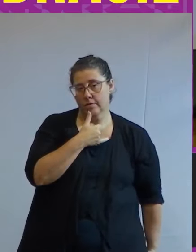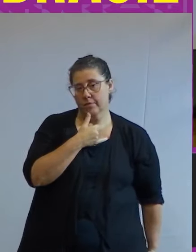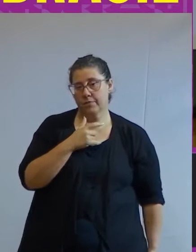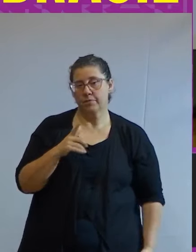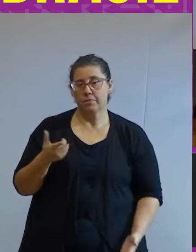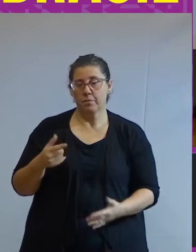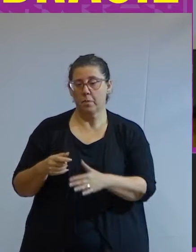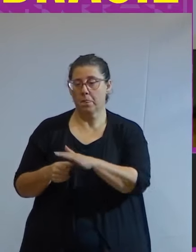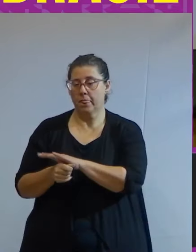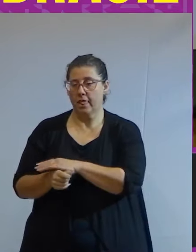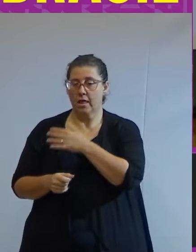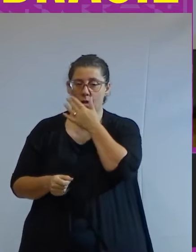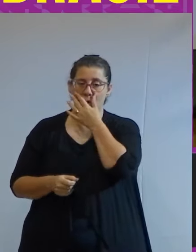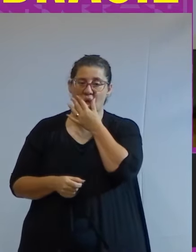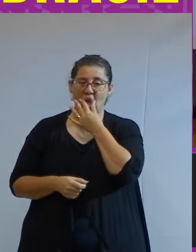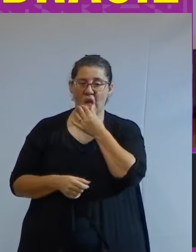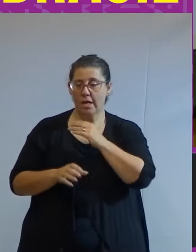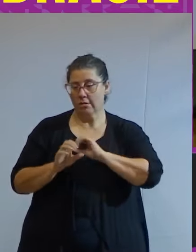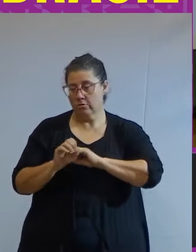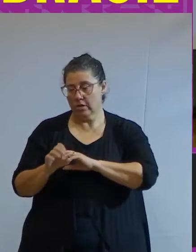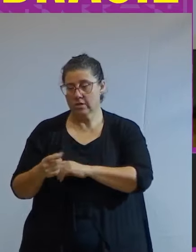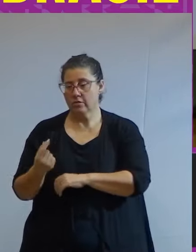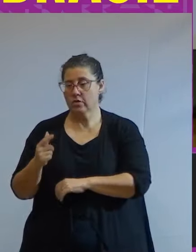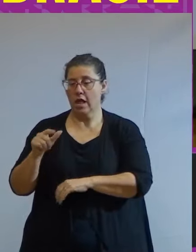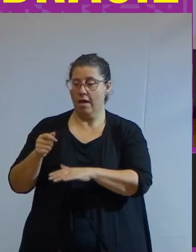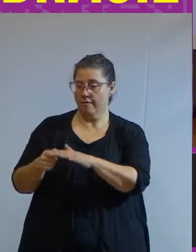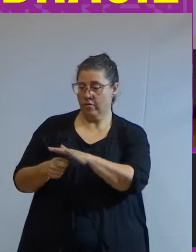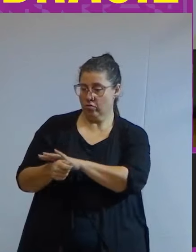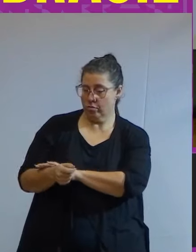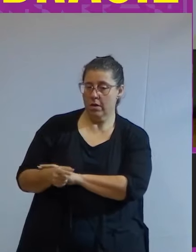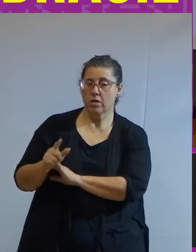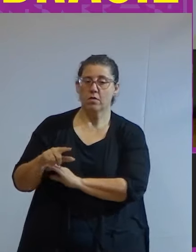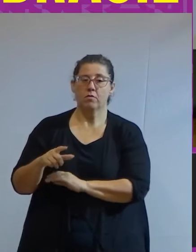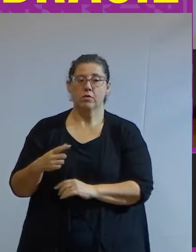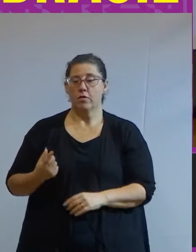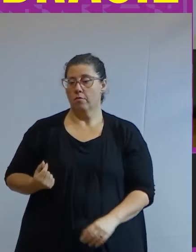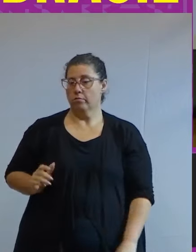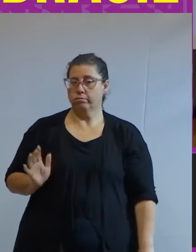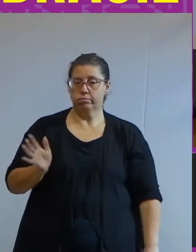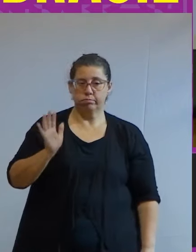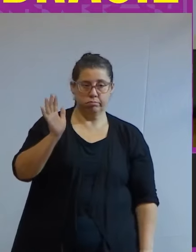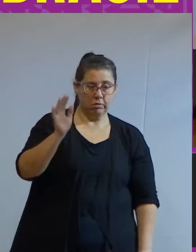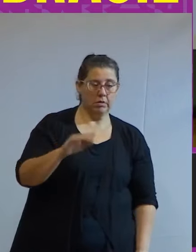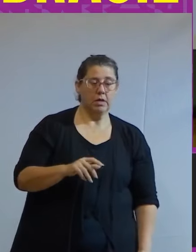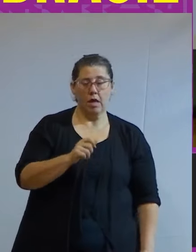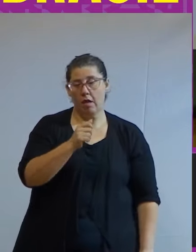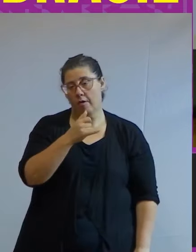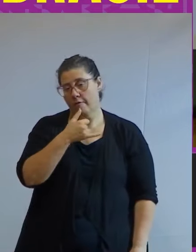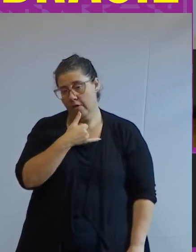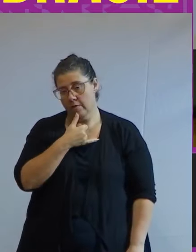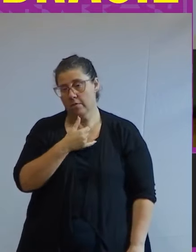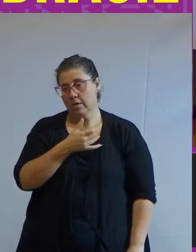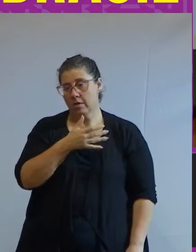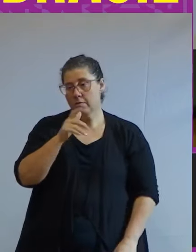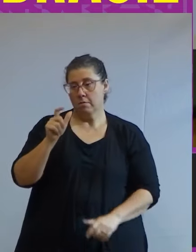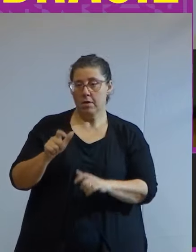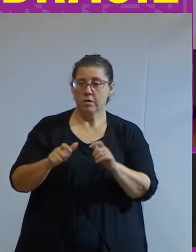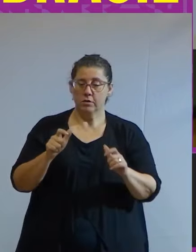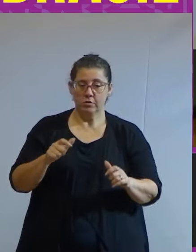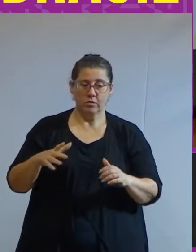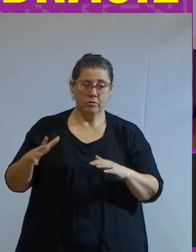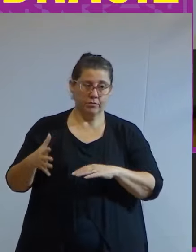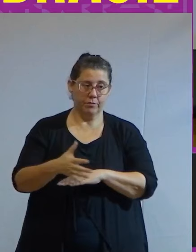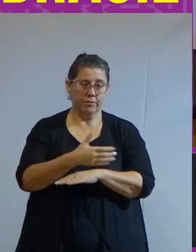investimento que educação financeira é investimento que educação financeira é você ficar rico e temos aí infelizmente pessoas caindo em golpes